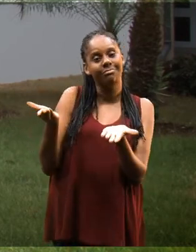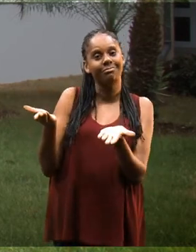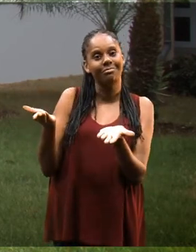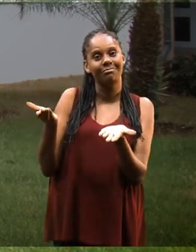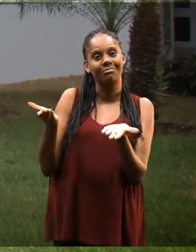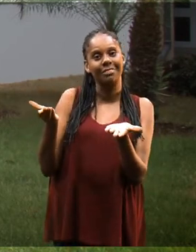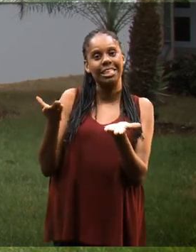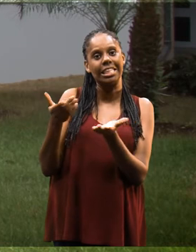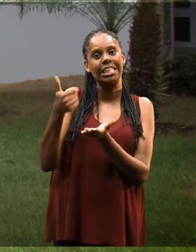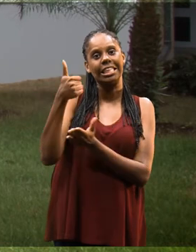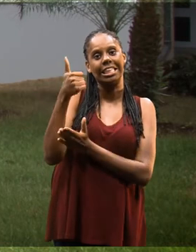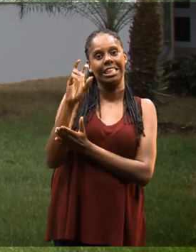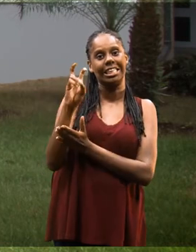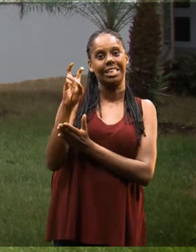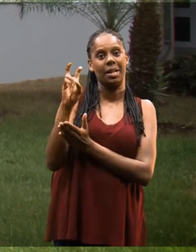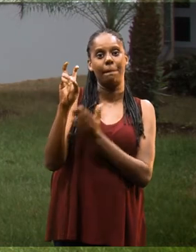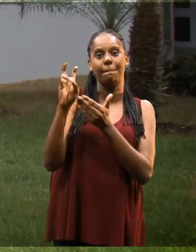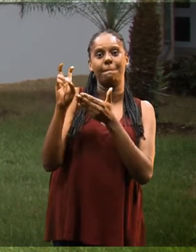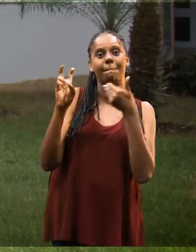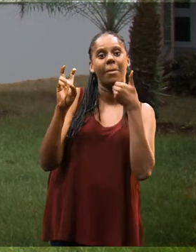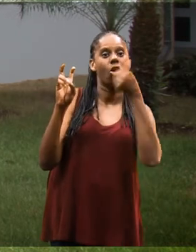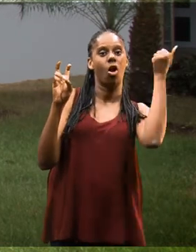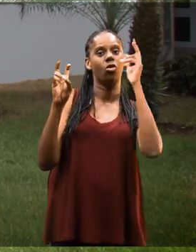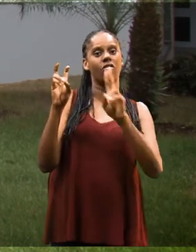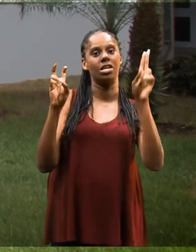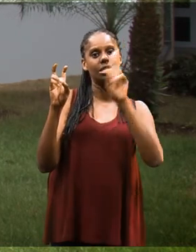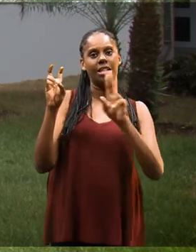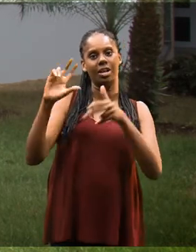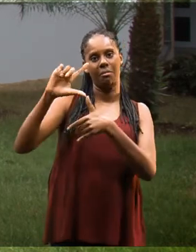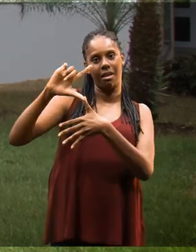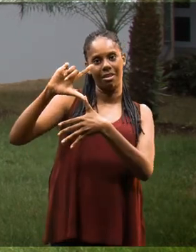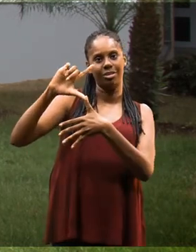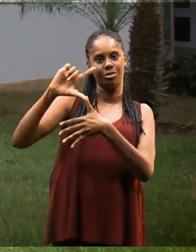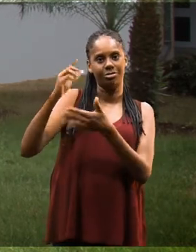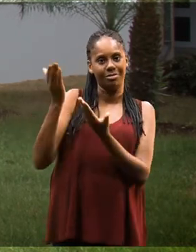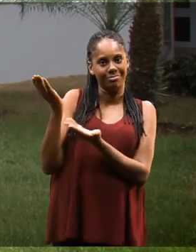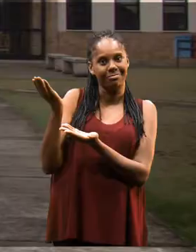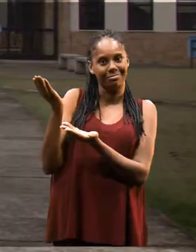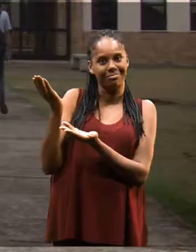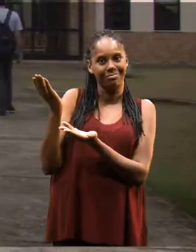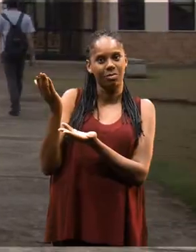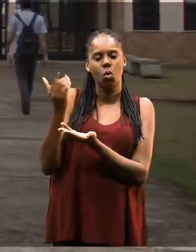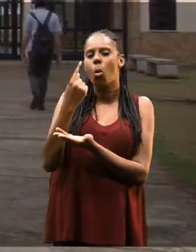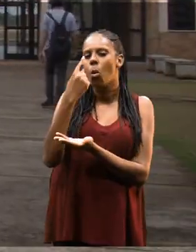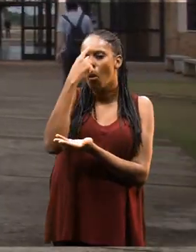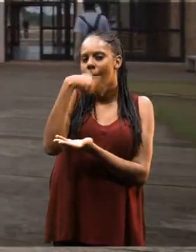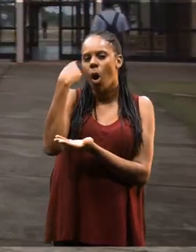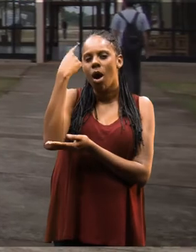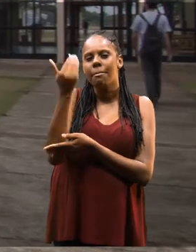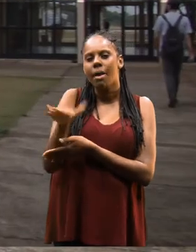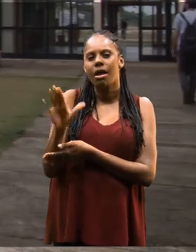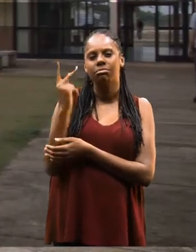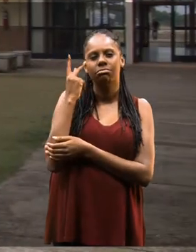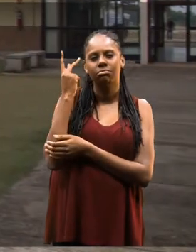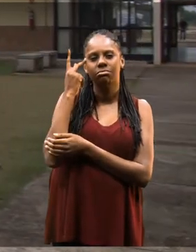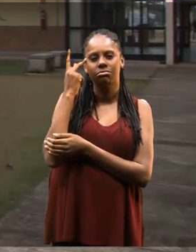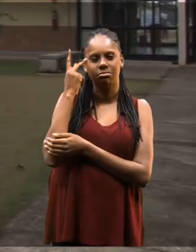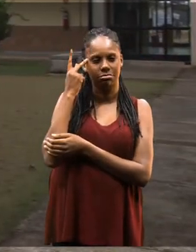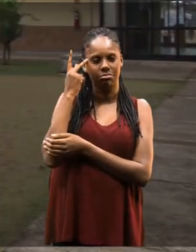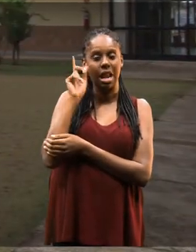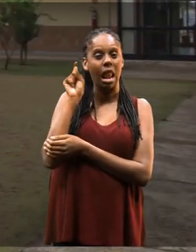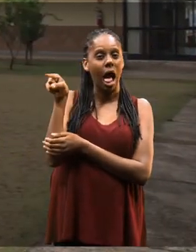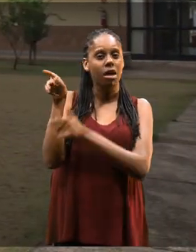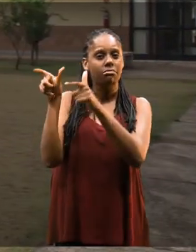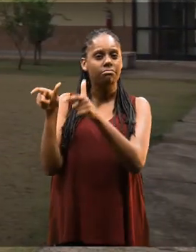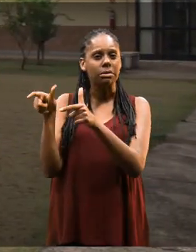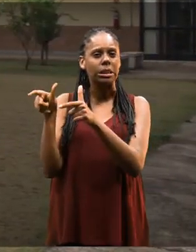E, bem, a gente está na 15ª melhor Universidade da América Latina. A gente está a uma hora e meia de São Paulo, que é